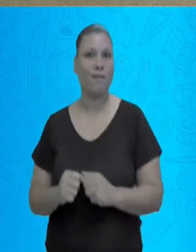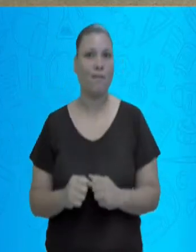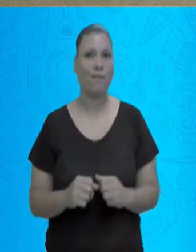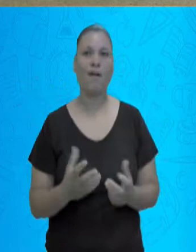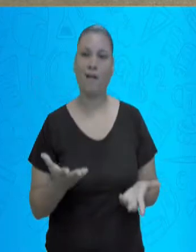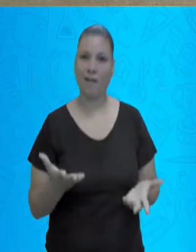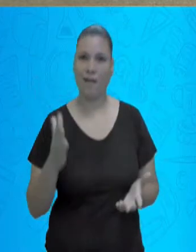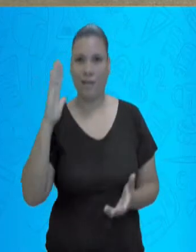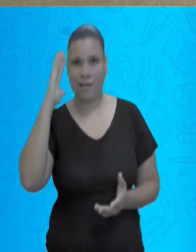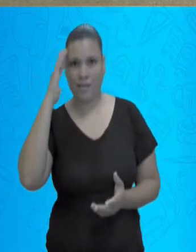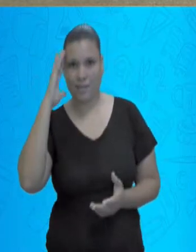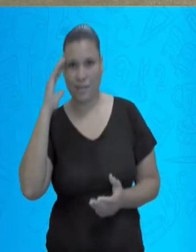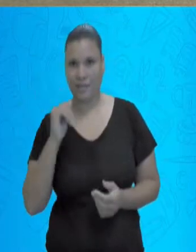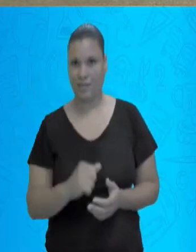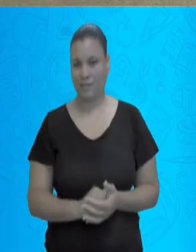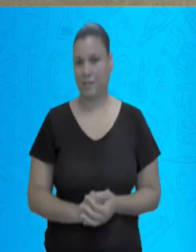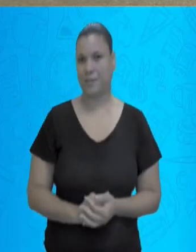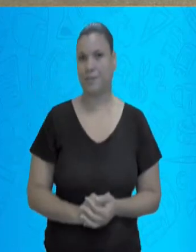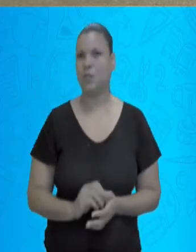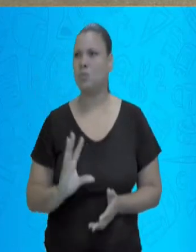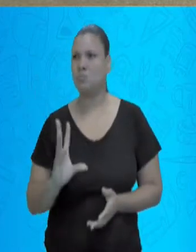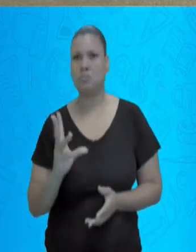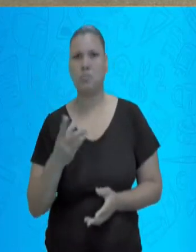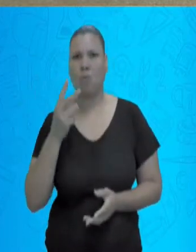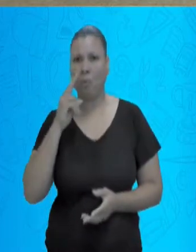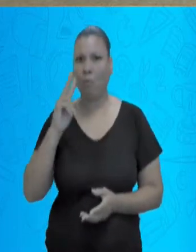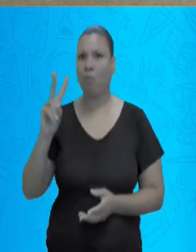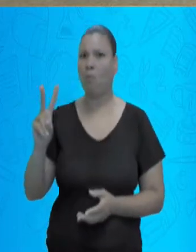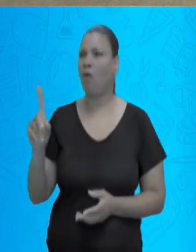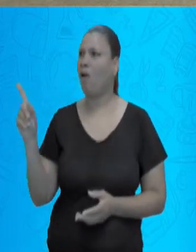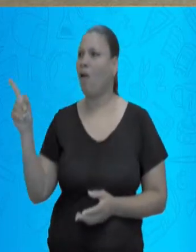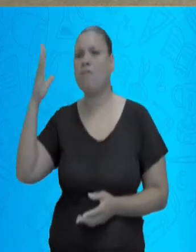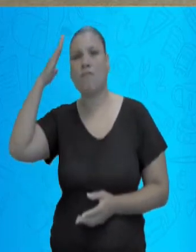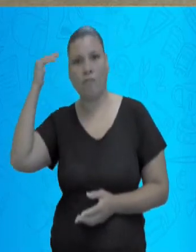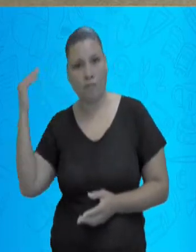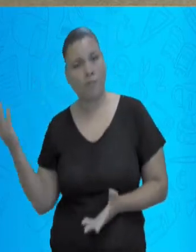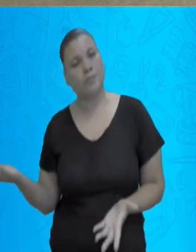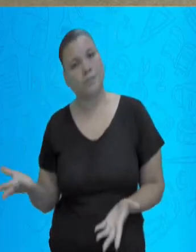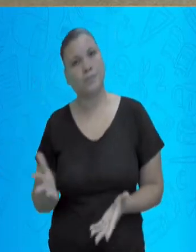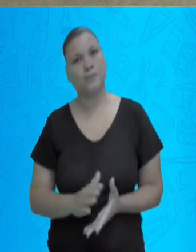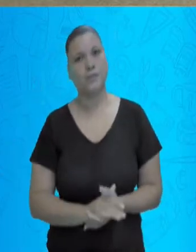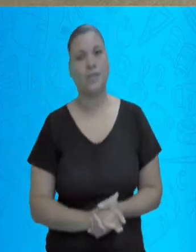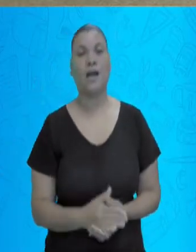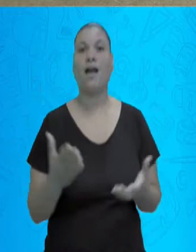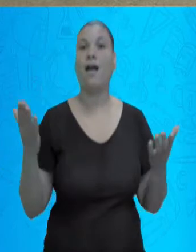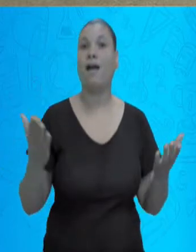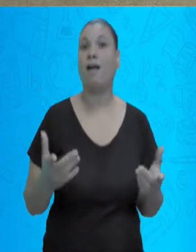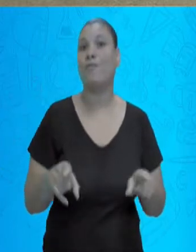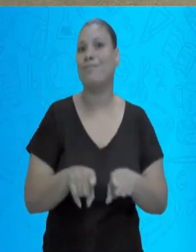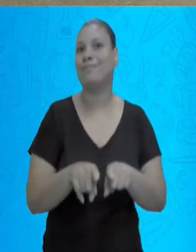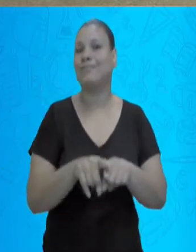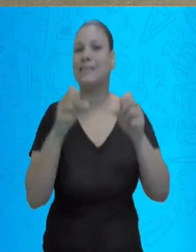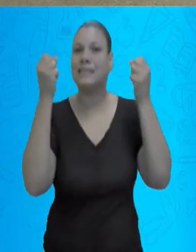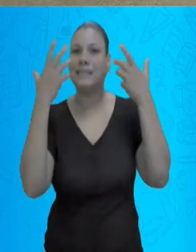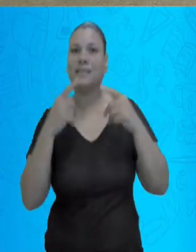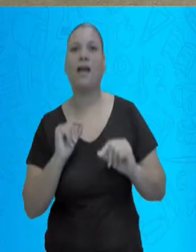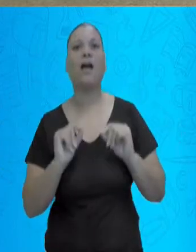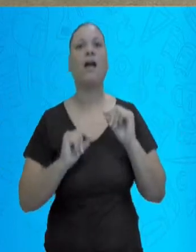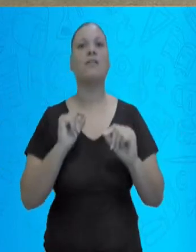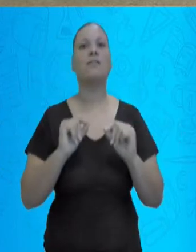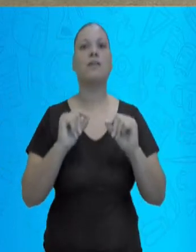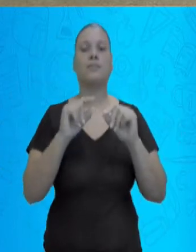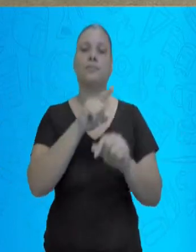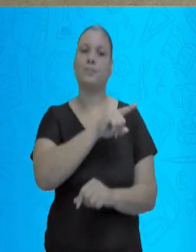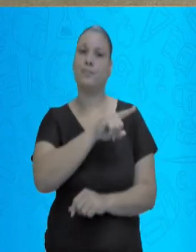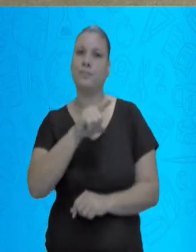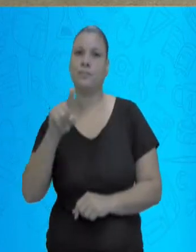reconhecida na época do pontilismo. Mas eu disse para vocês que nós íamos falar de ponto e linha. O